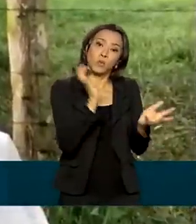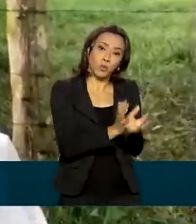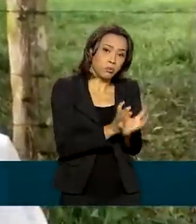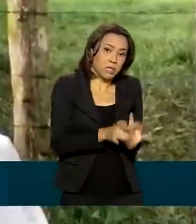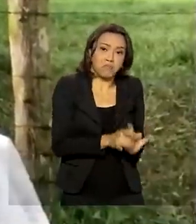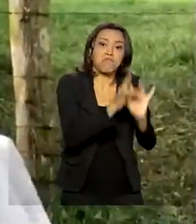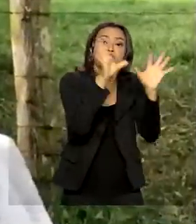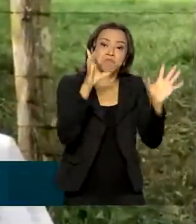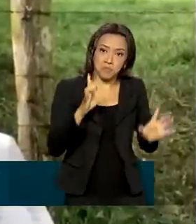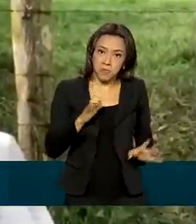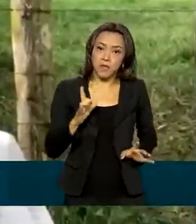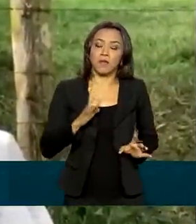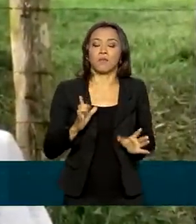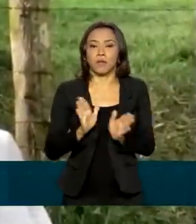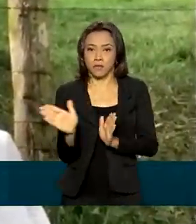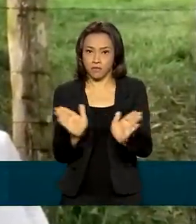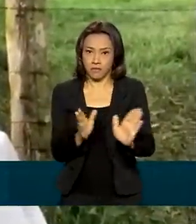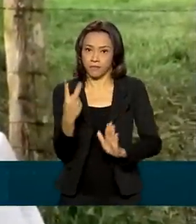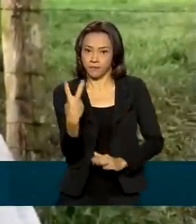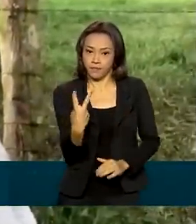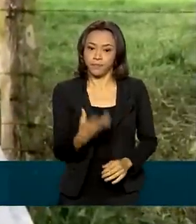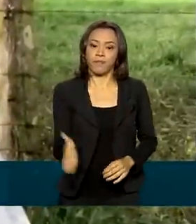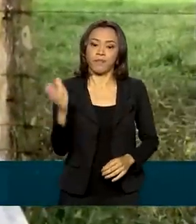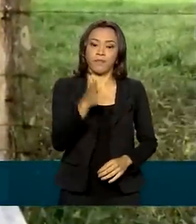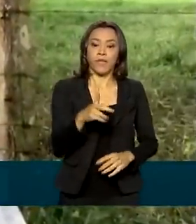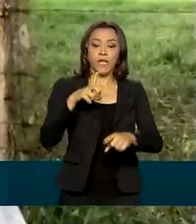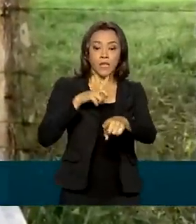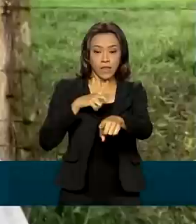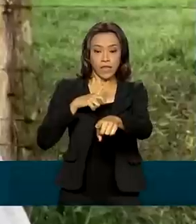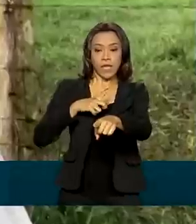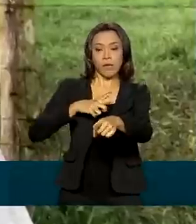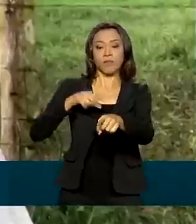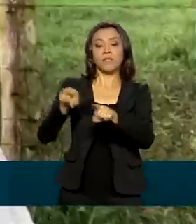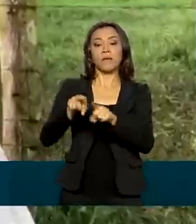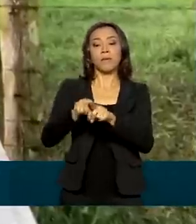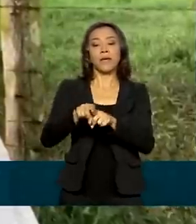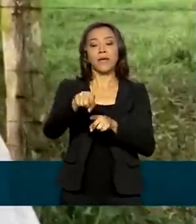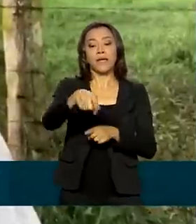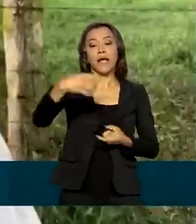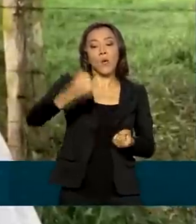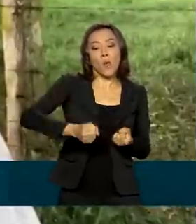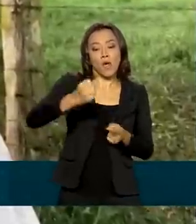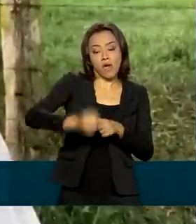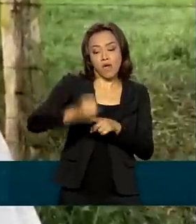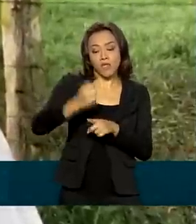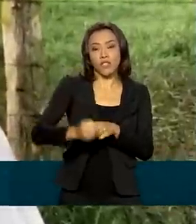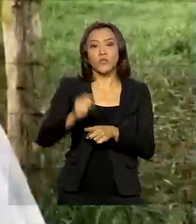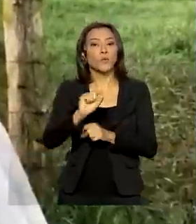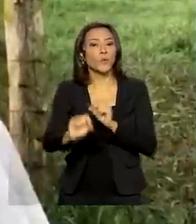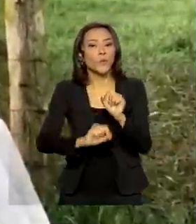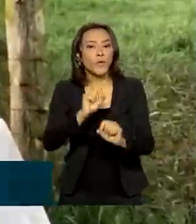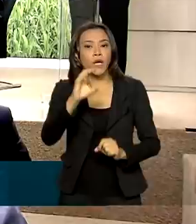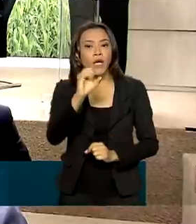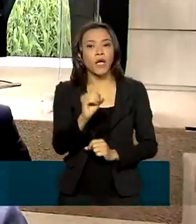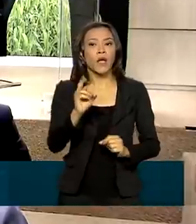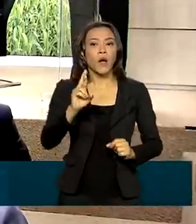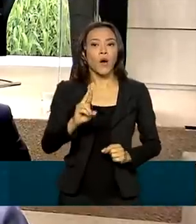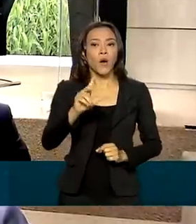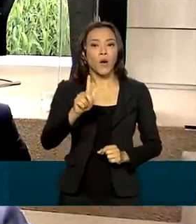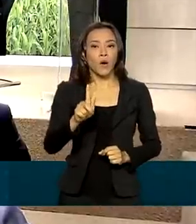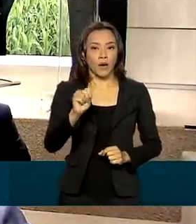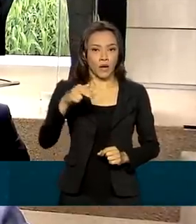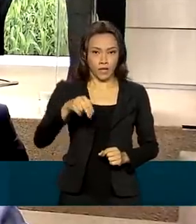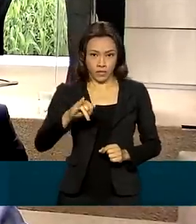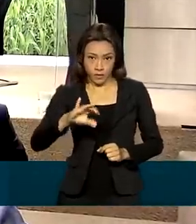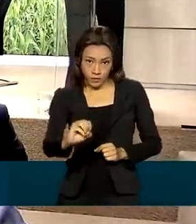produção do leite nas vacas, a gente tem um laticínio para oferecer o leite orgânico aos nossos clientes. O